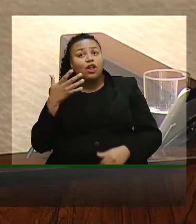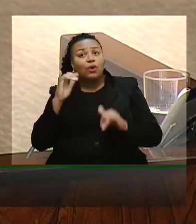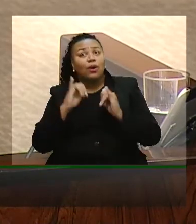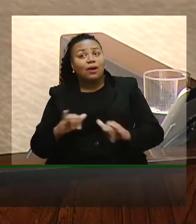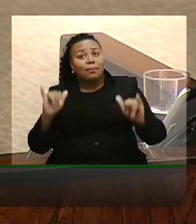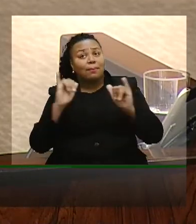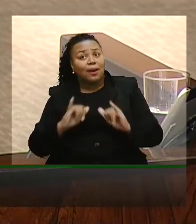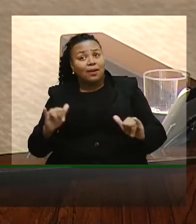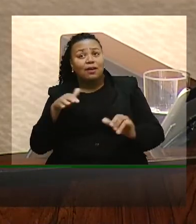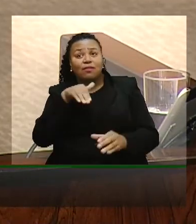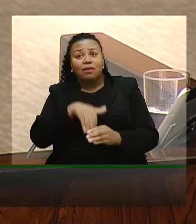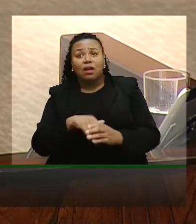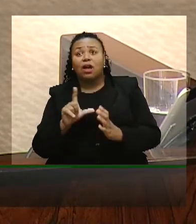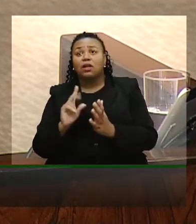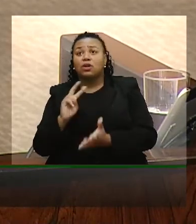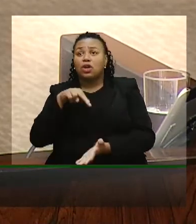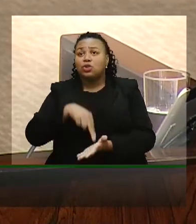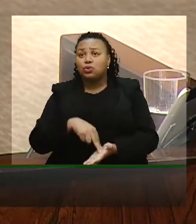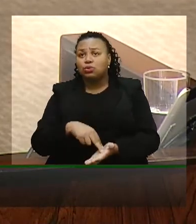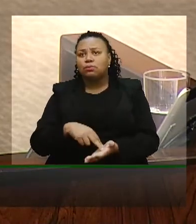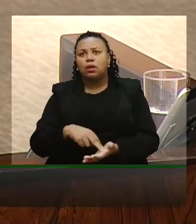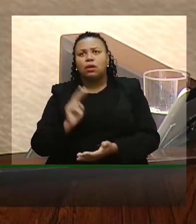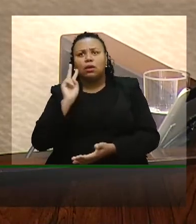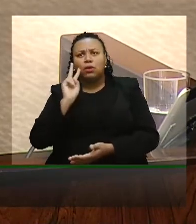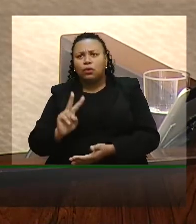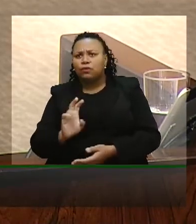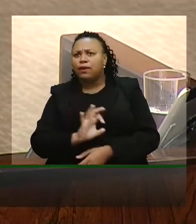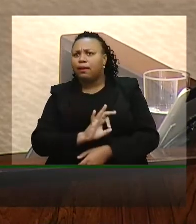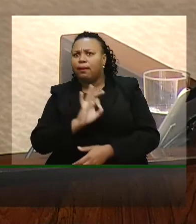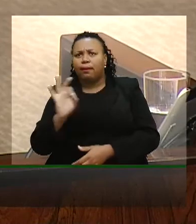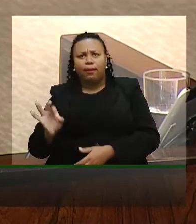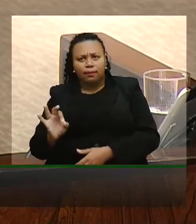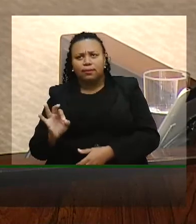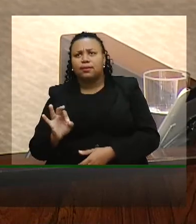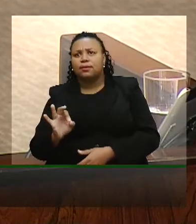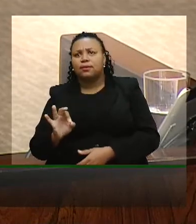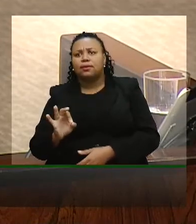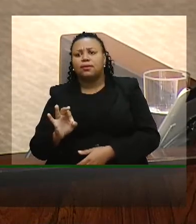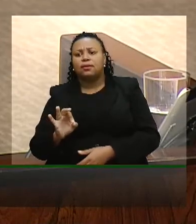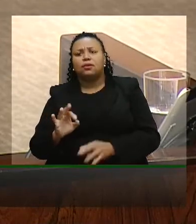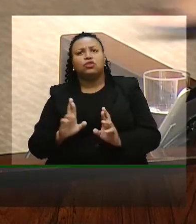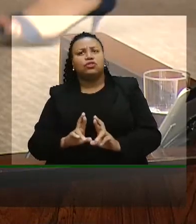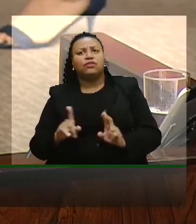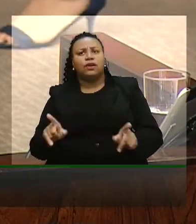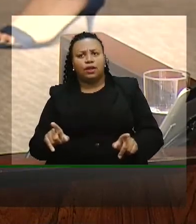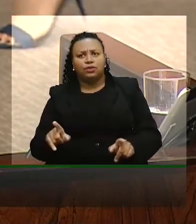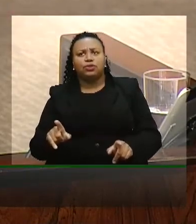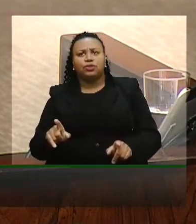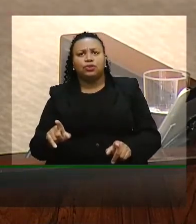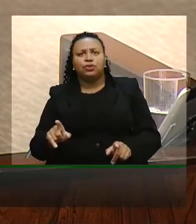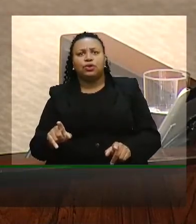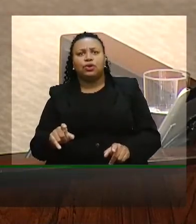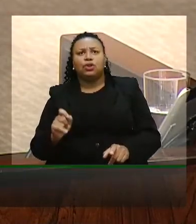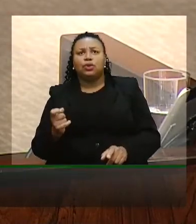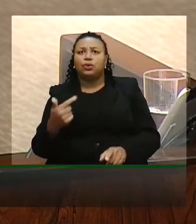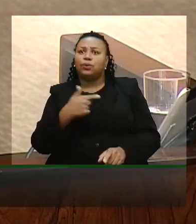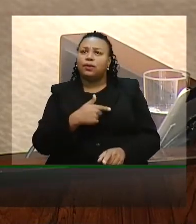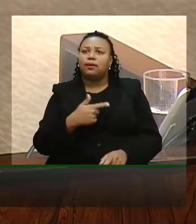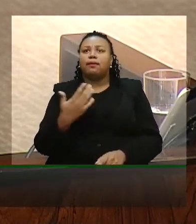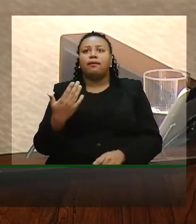campanha e assume o governo e eu não vi nenhuma iniciativa que fosse diferente do que somente